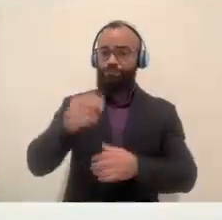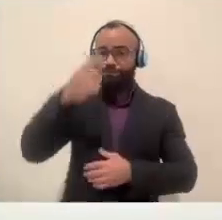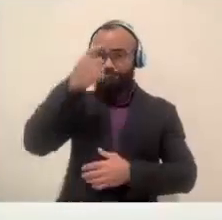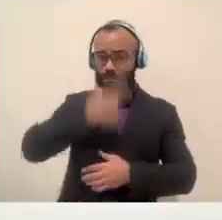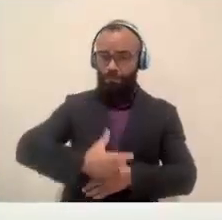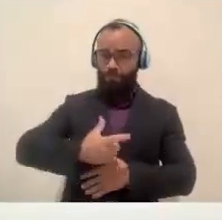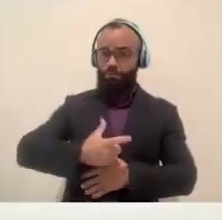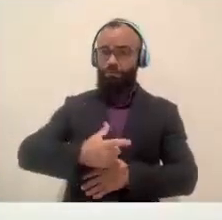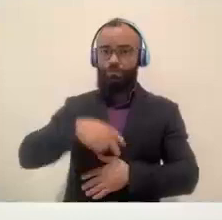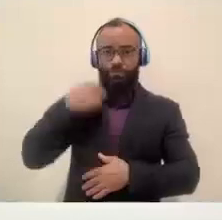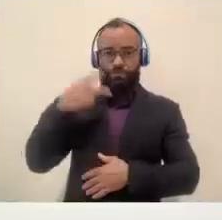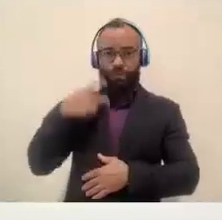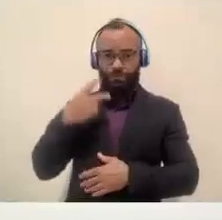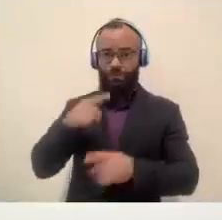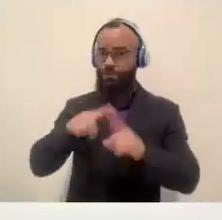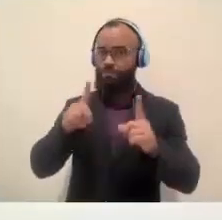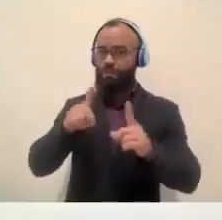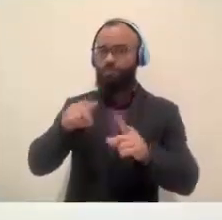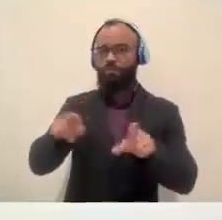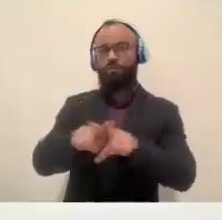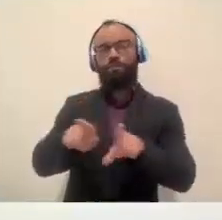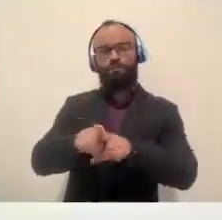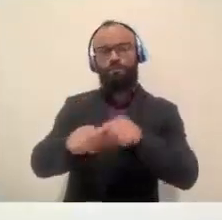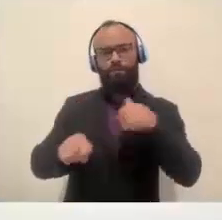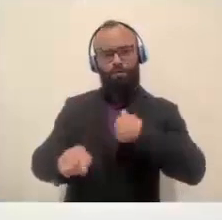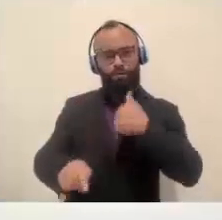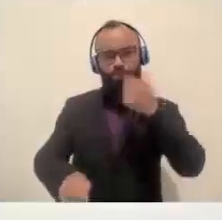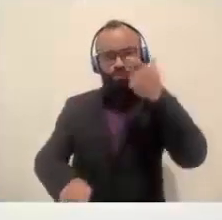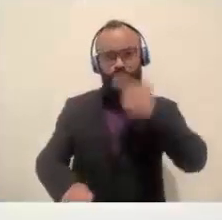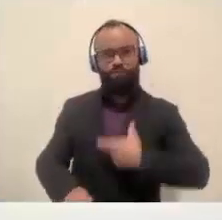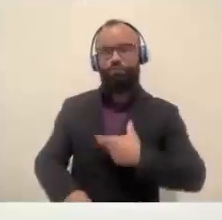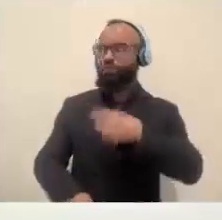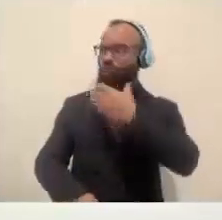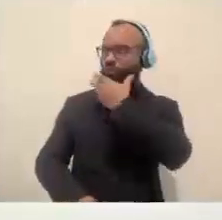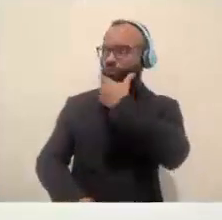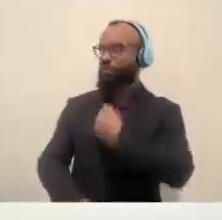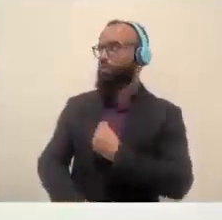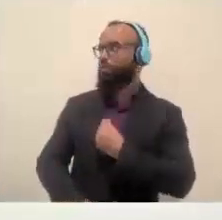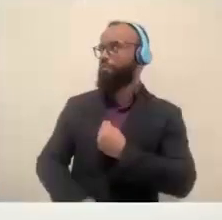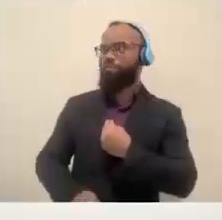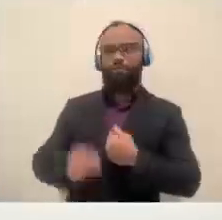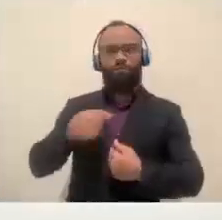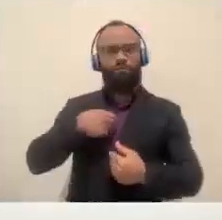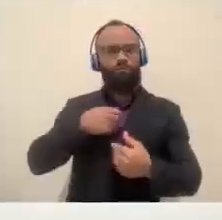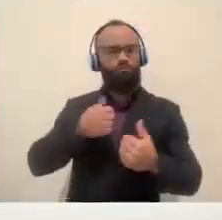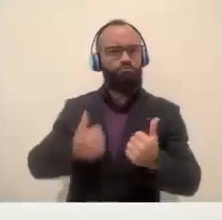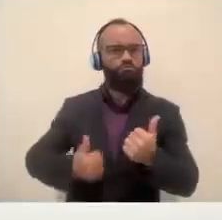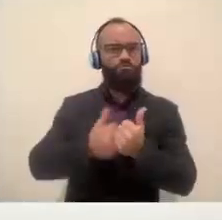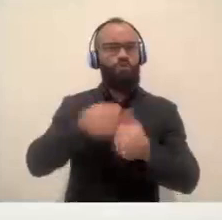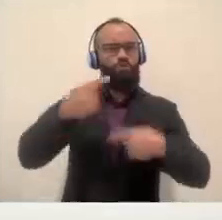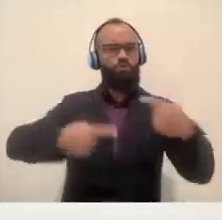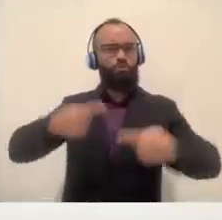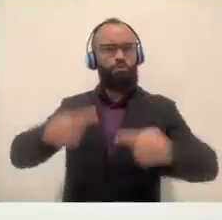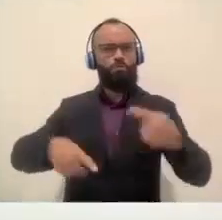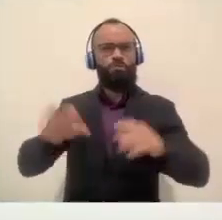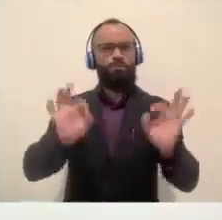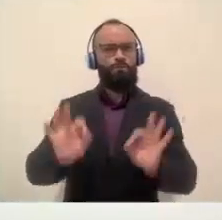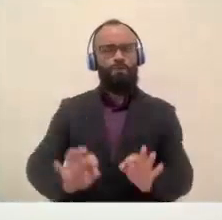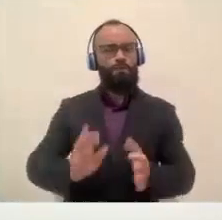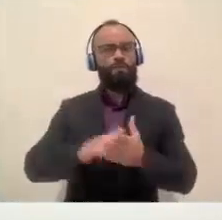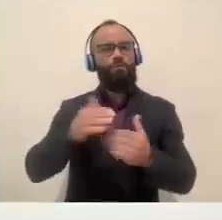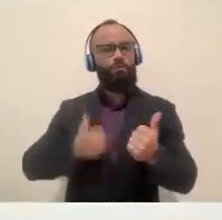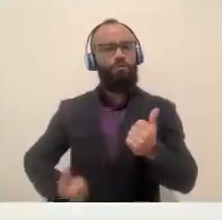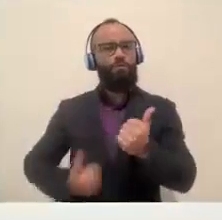apenas dizer que a gente tem que apoiar sim, gente. Não tem nem que entrar em discussão isso, a gente tem que apoiar sim. Além